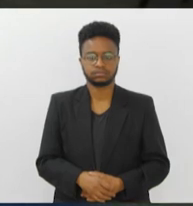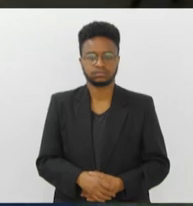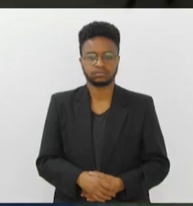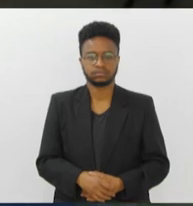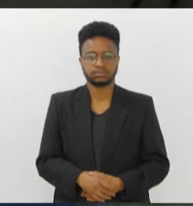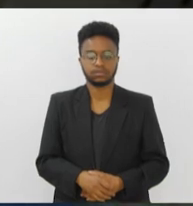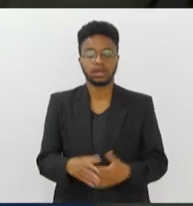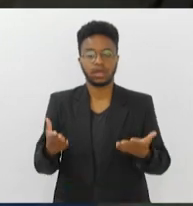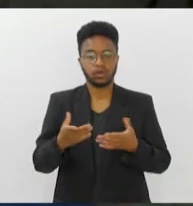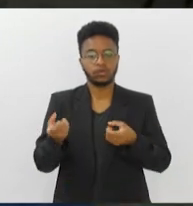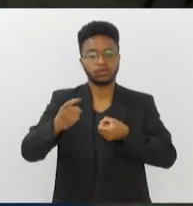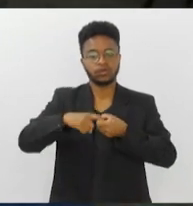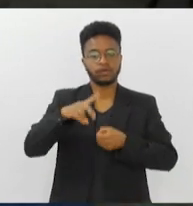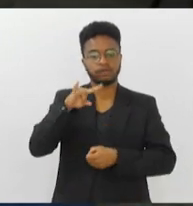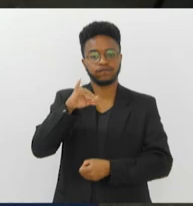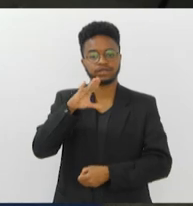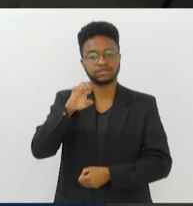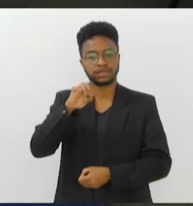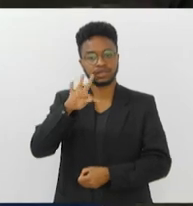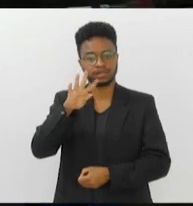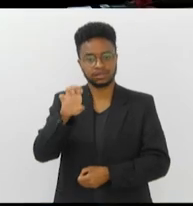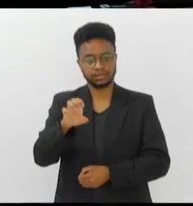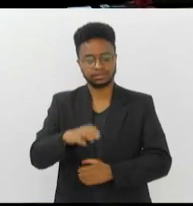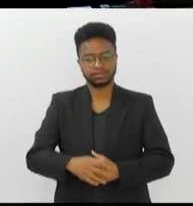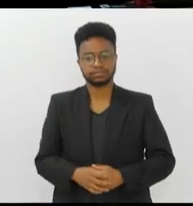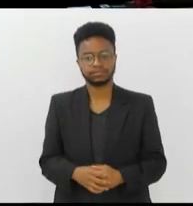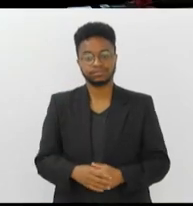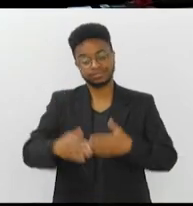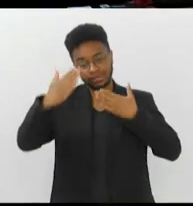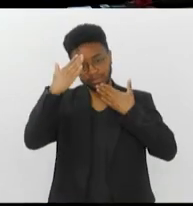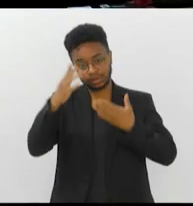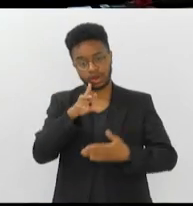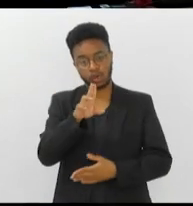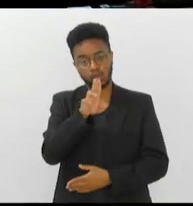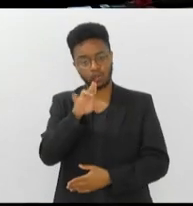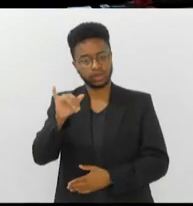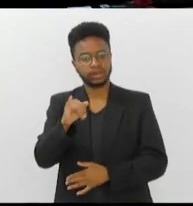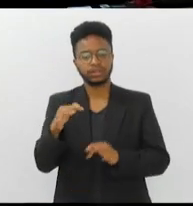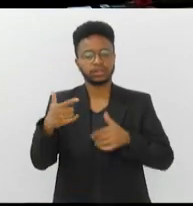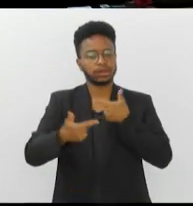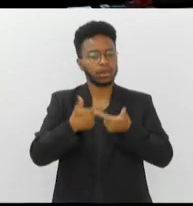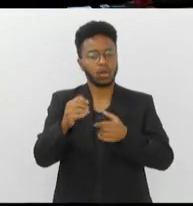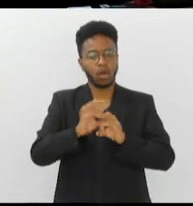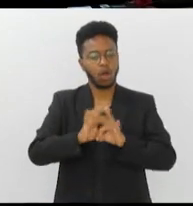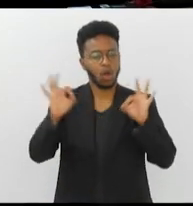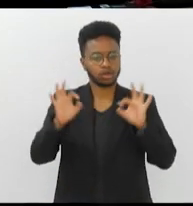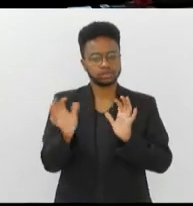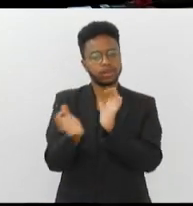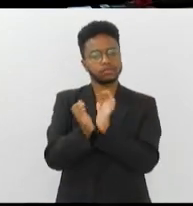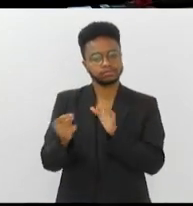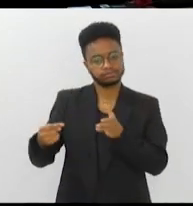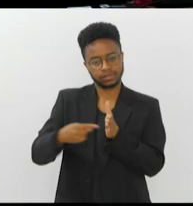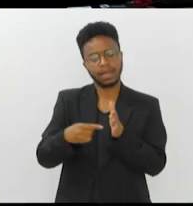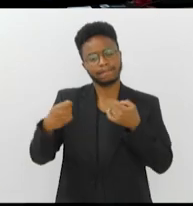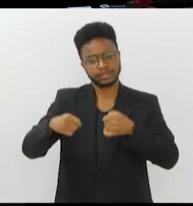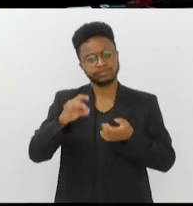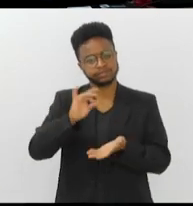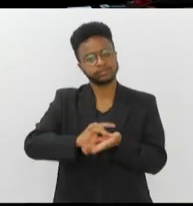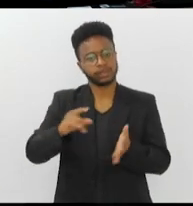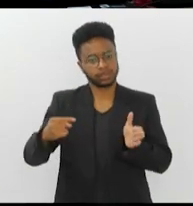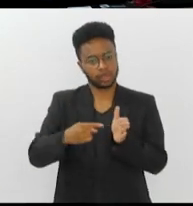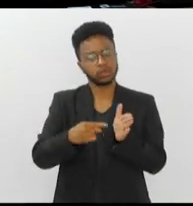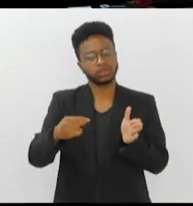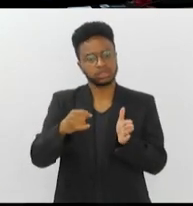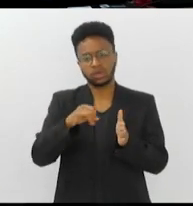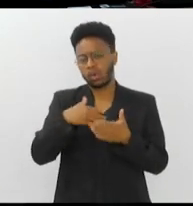Vicente, agora é com você, aí do estúdio. Obrigado, Rui. Excelente trabalho do Disque Denúncia. E tem que denunciar mesmo. A menor